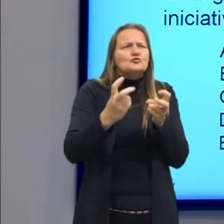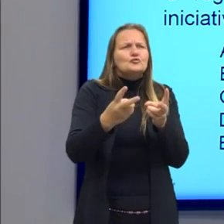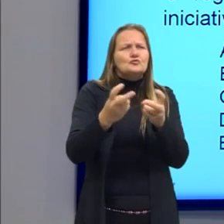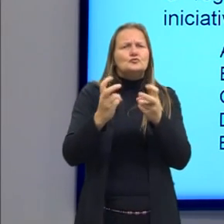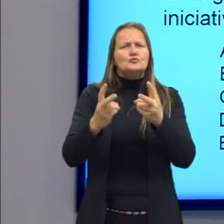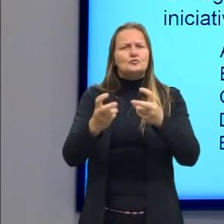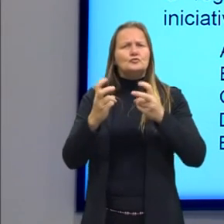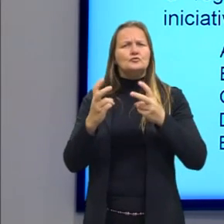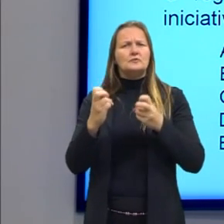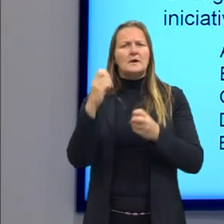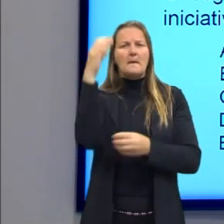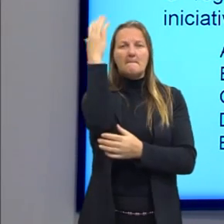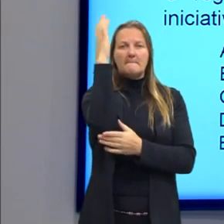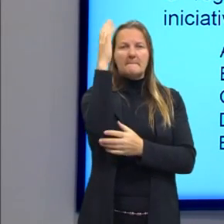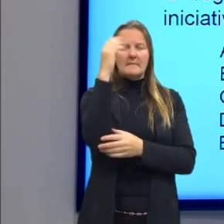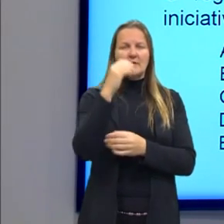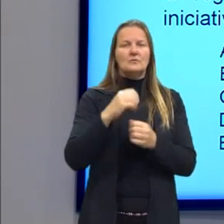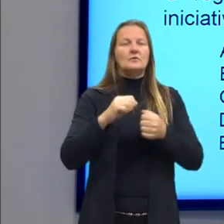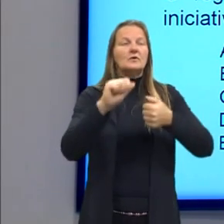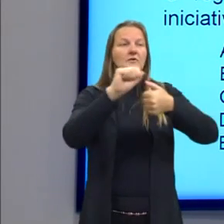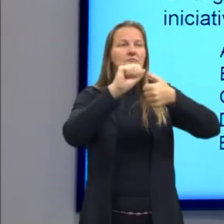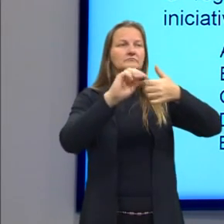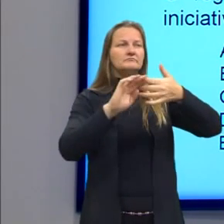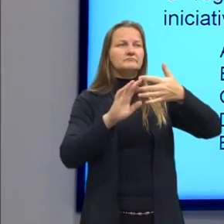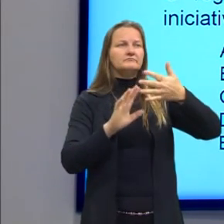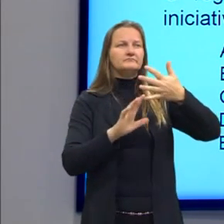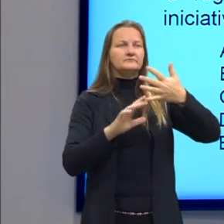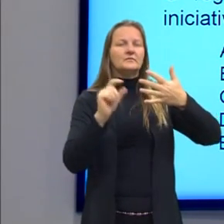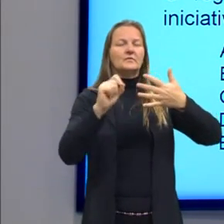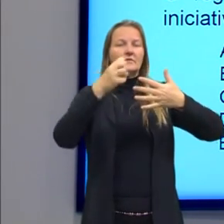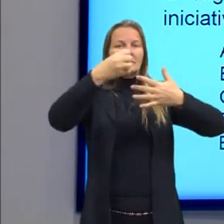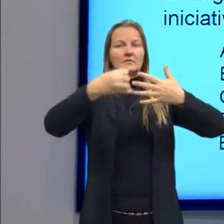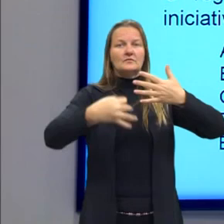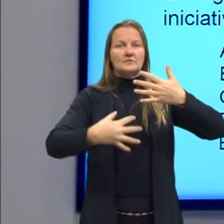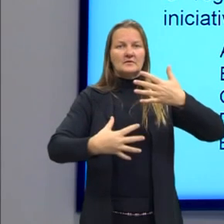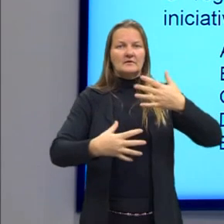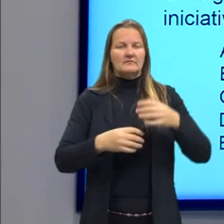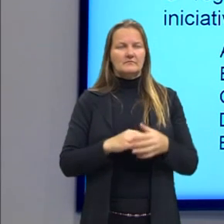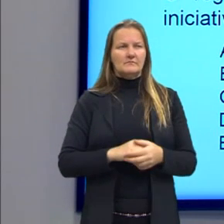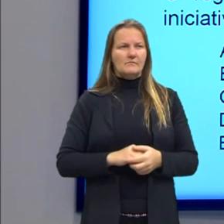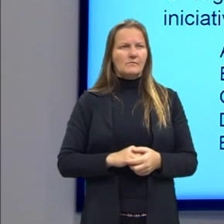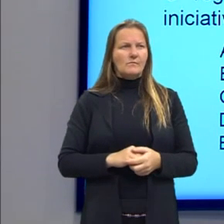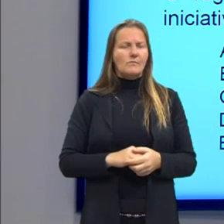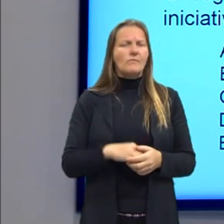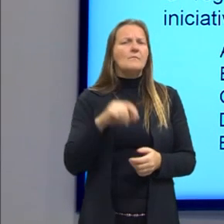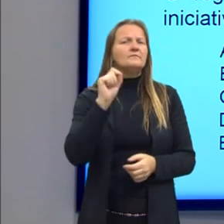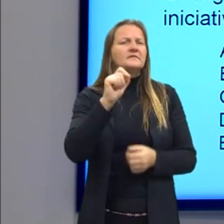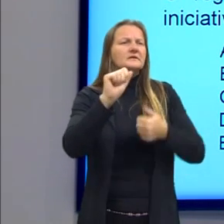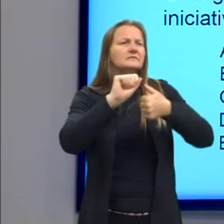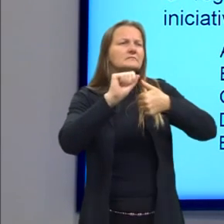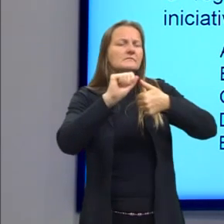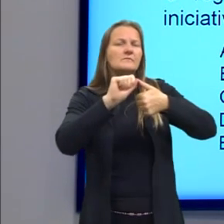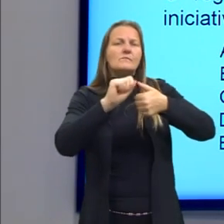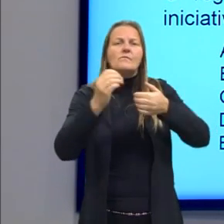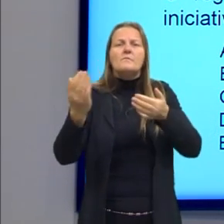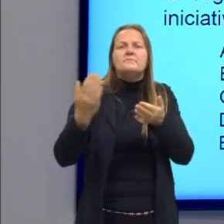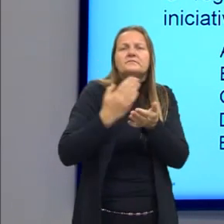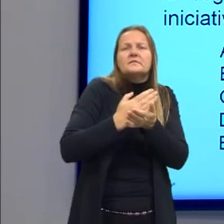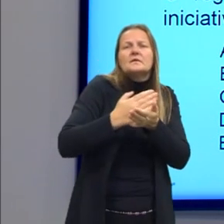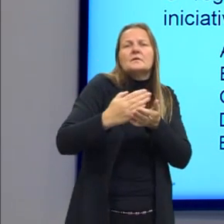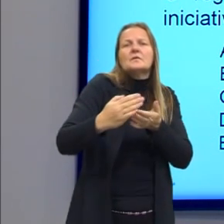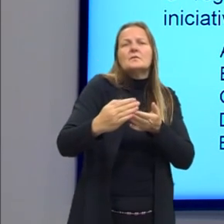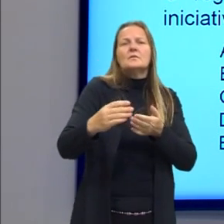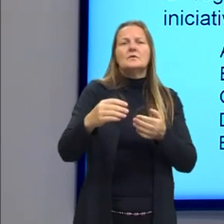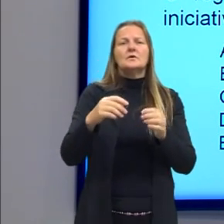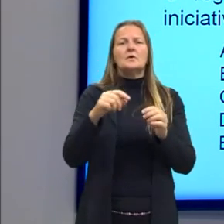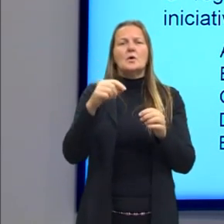pau-brasil. Vamos ver as alternativas, então, que descrevem esse momento da colonização. será que é a introdução da lavoura